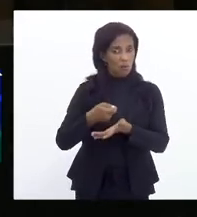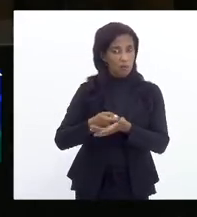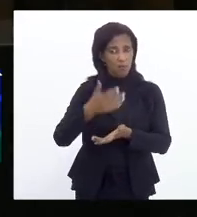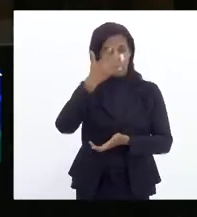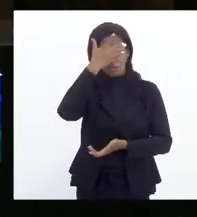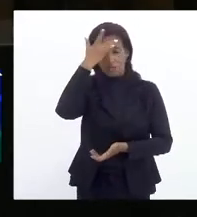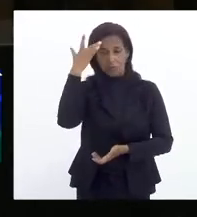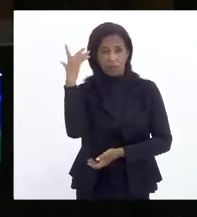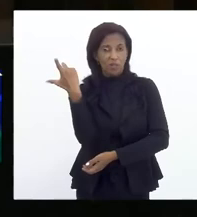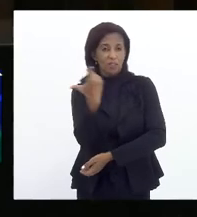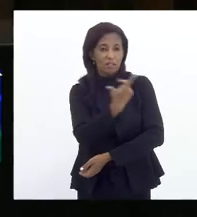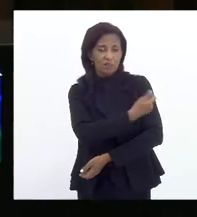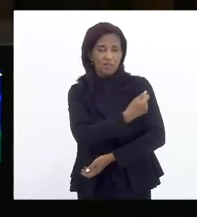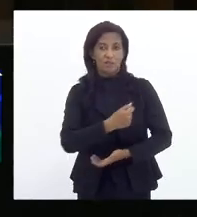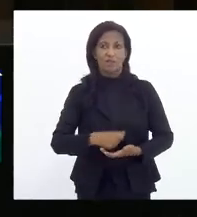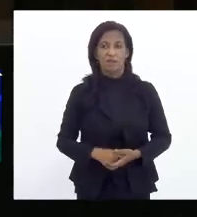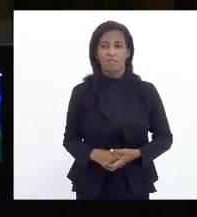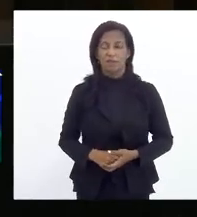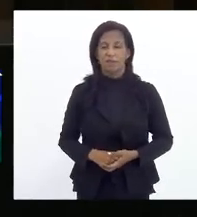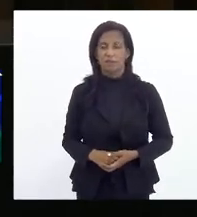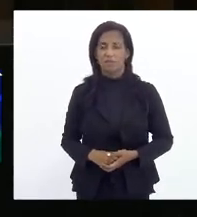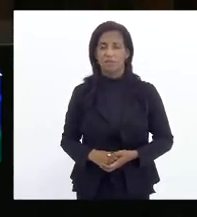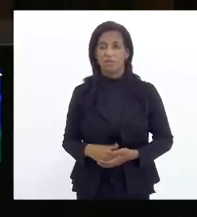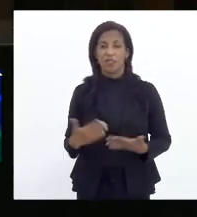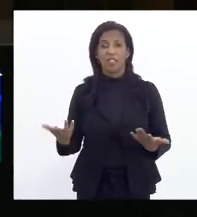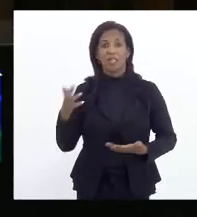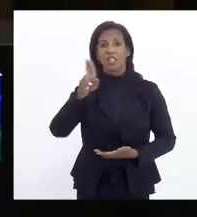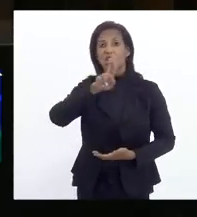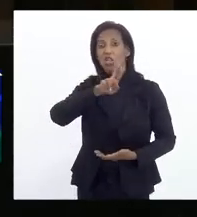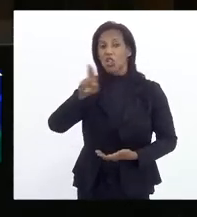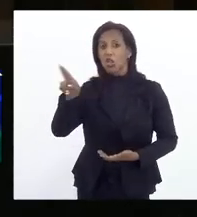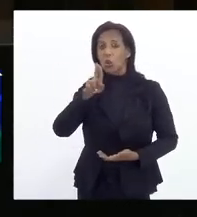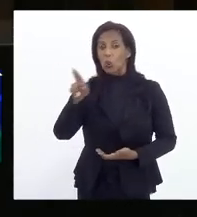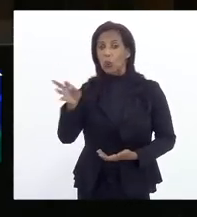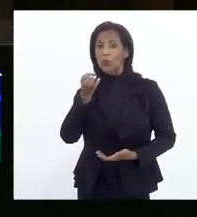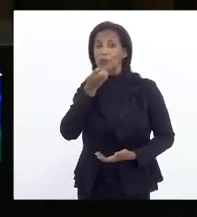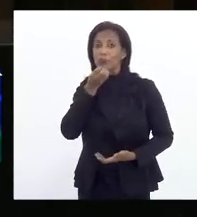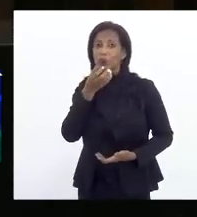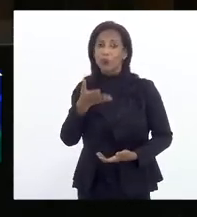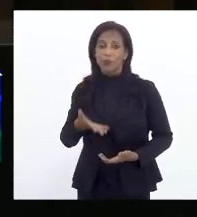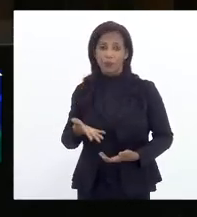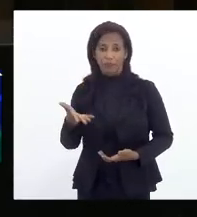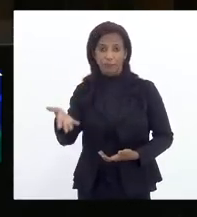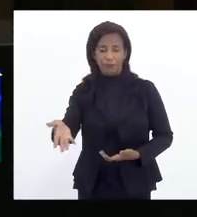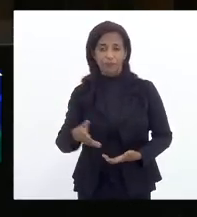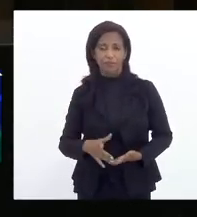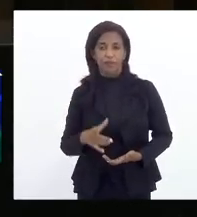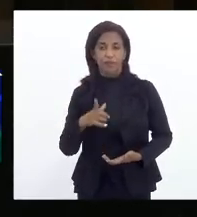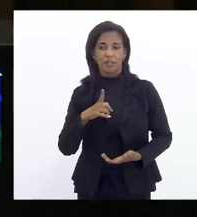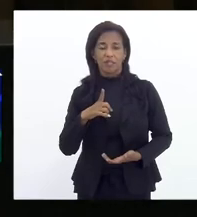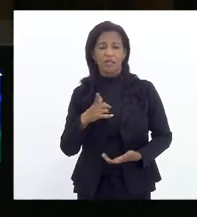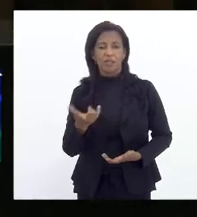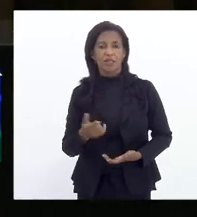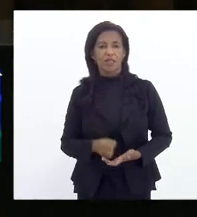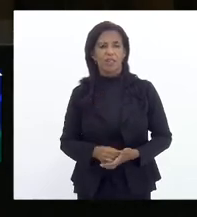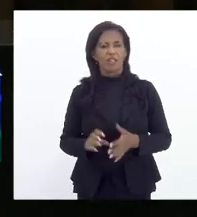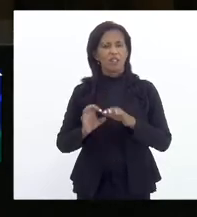pessoas a se vacinar e, em nome dessa bondade, cerceiam